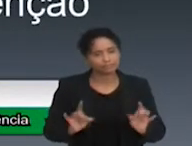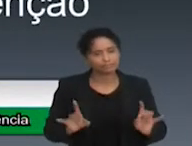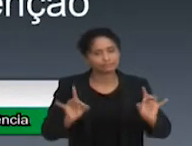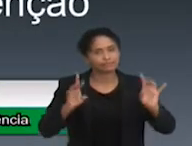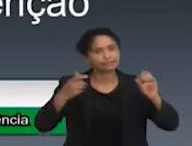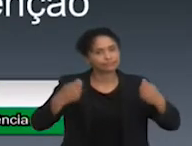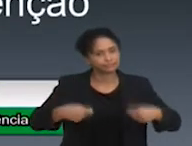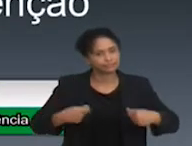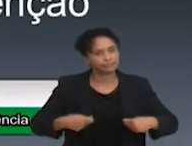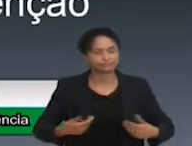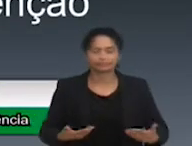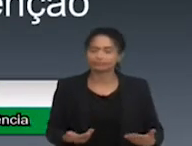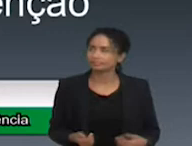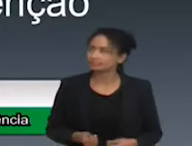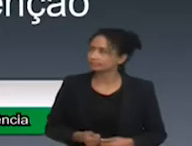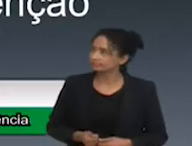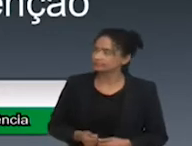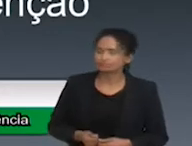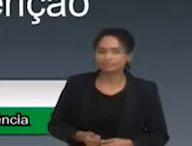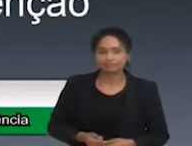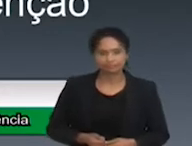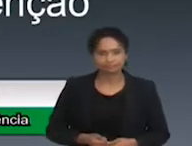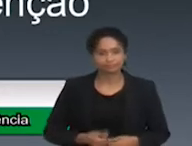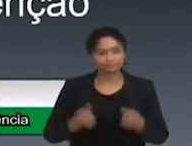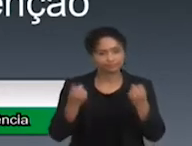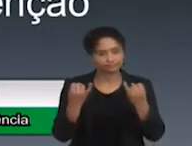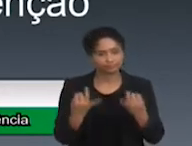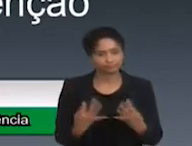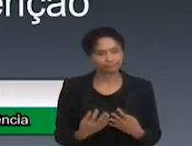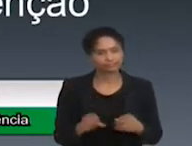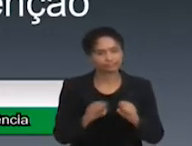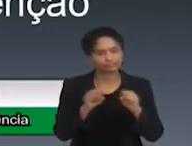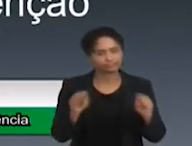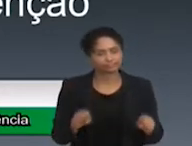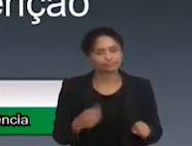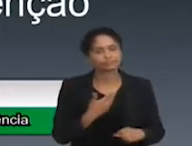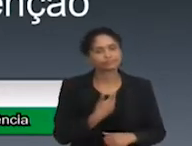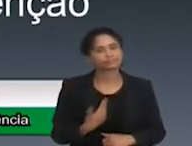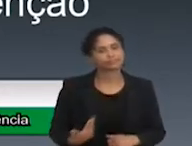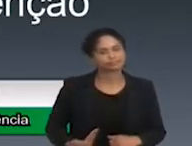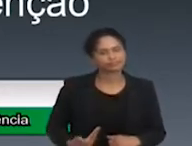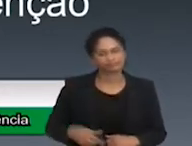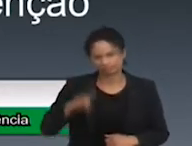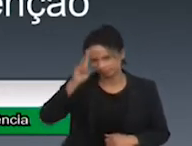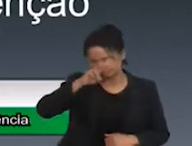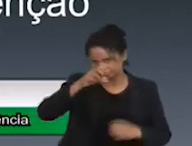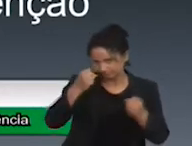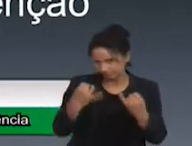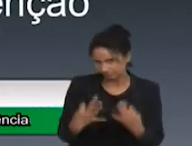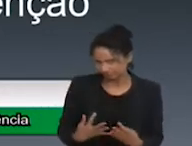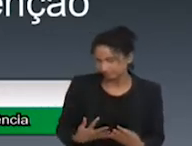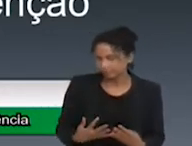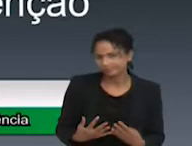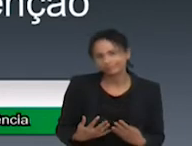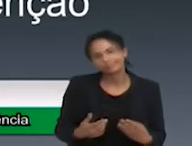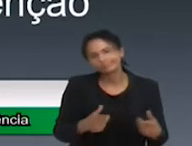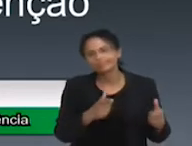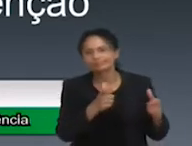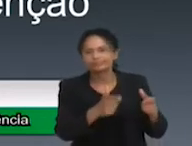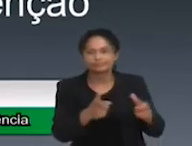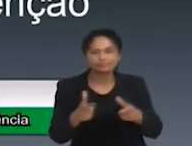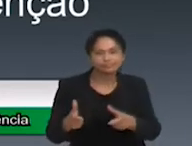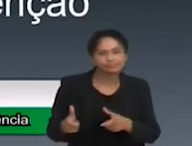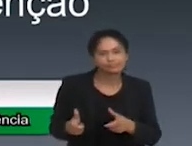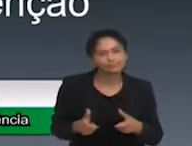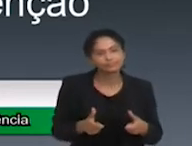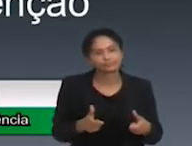E aí, quais são as dificuldades quando a gente está falando em sistema público? Um que eu já falei, que é local, a gente não tem centros especializados, a gente não tem centros